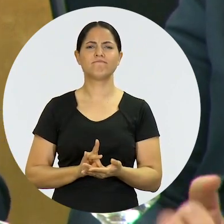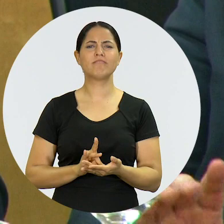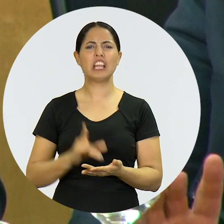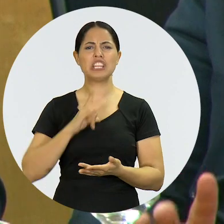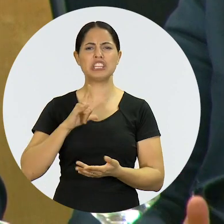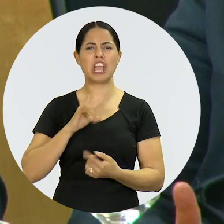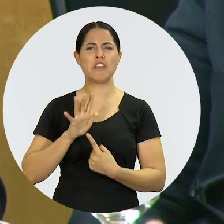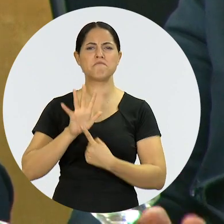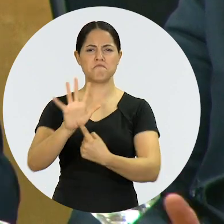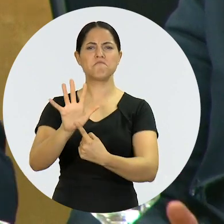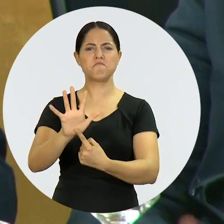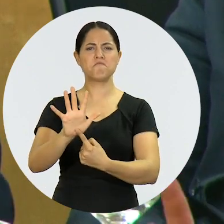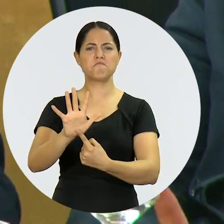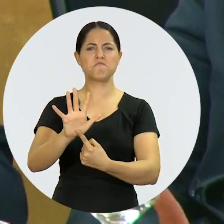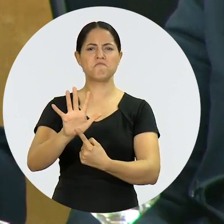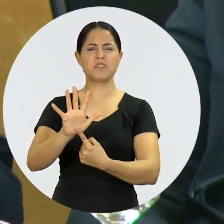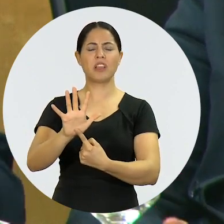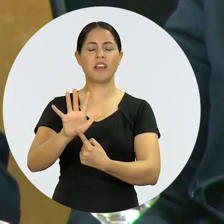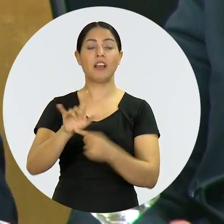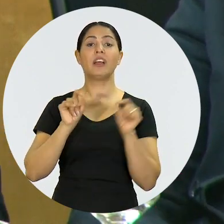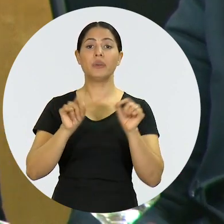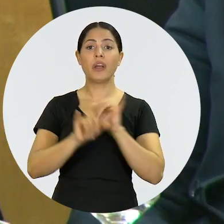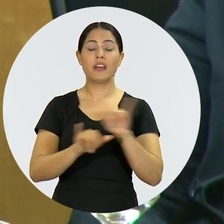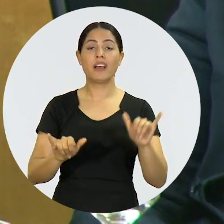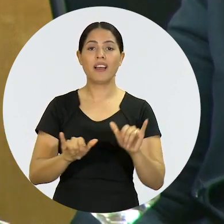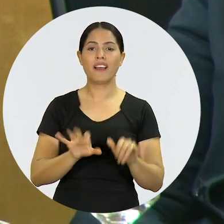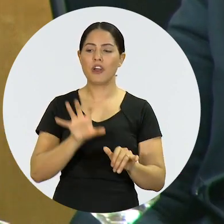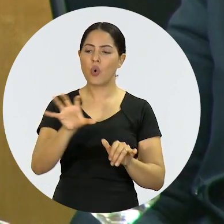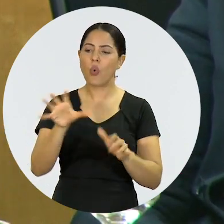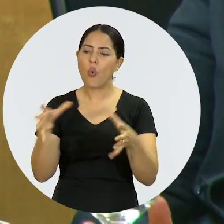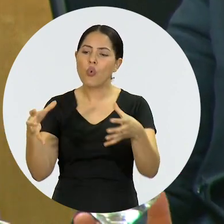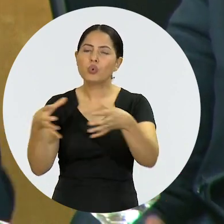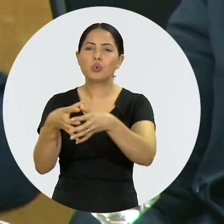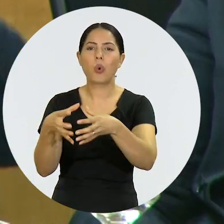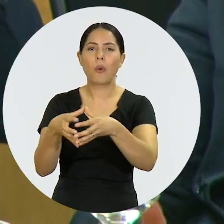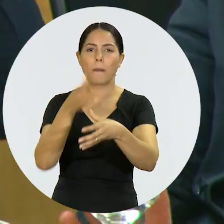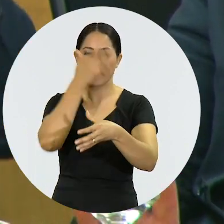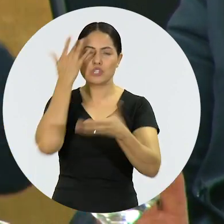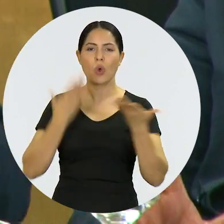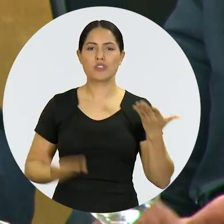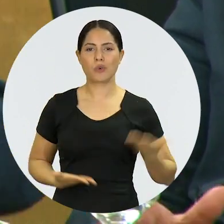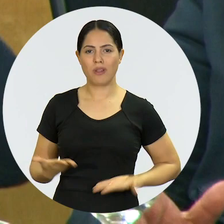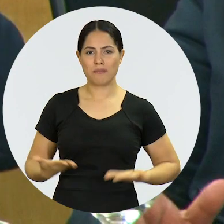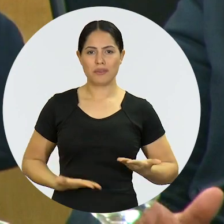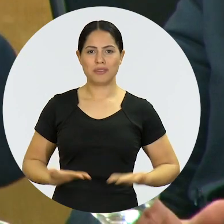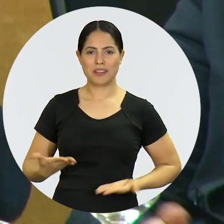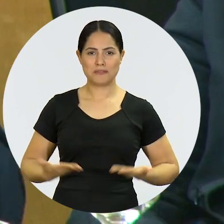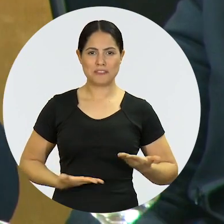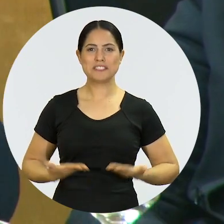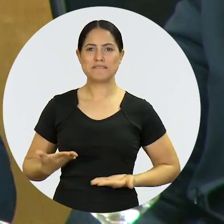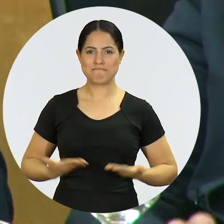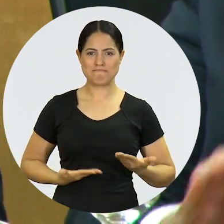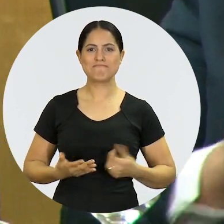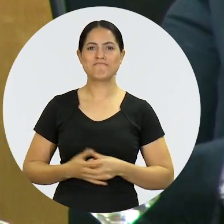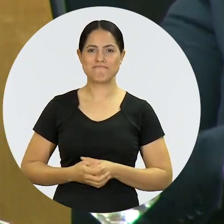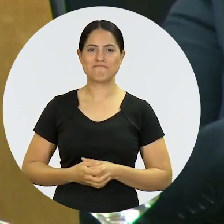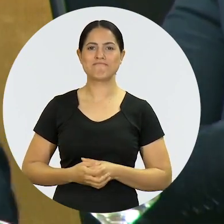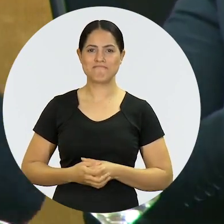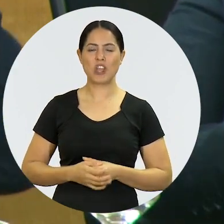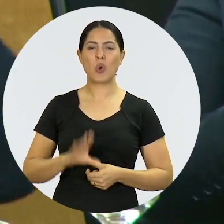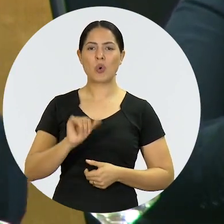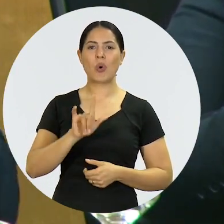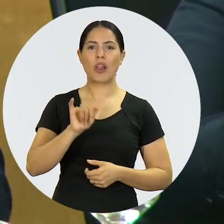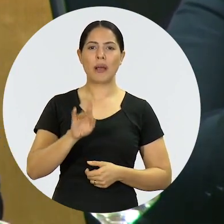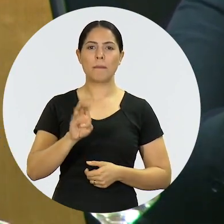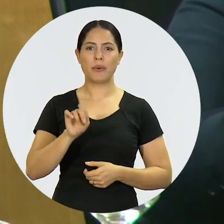reconhecido da maneira que é. Eu falo dos colaboradores da nossa instituição, os